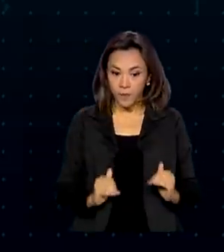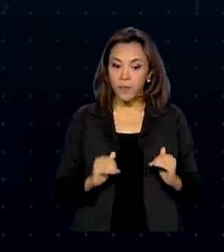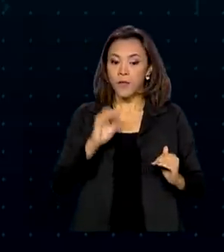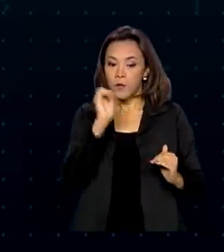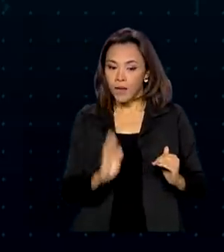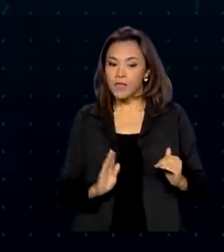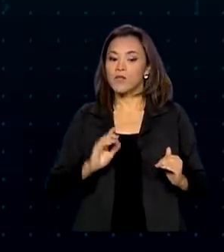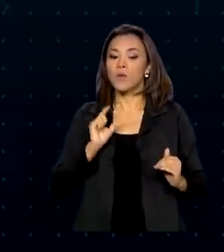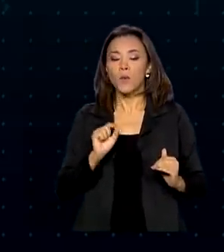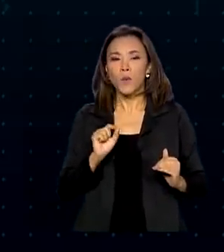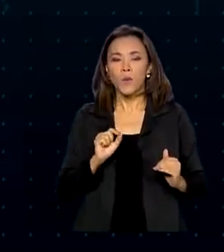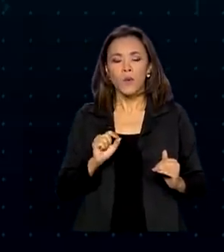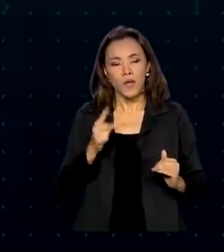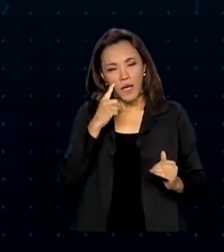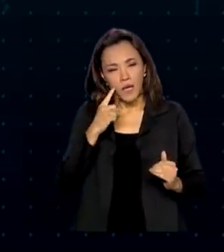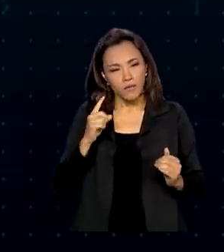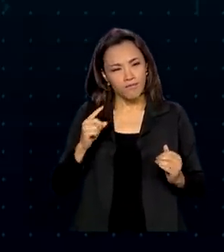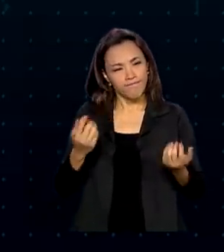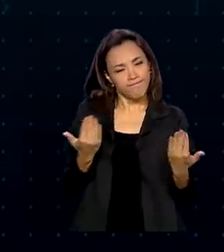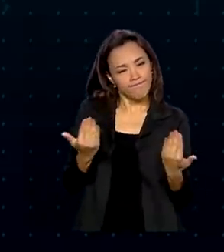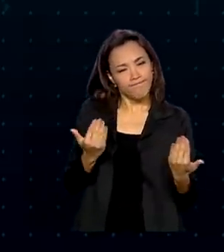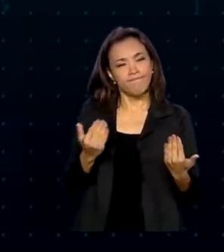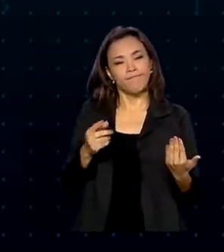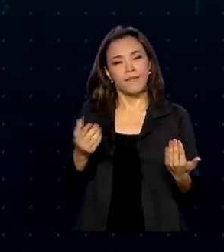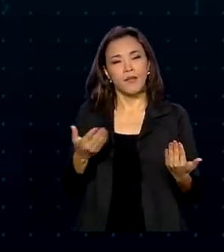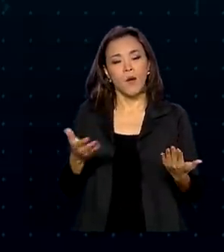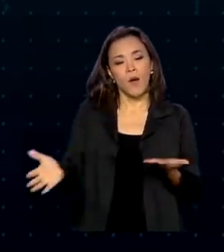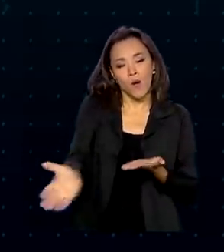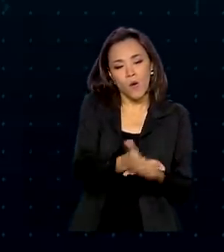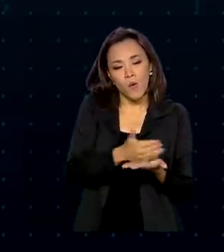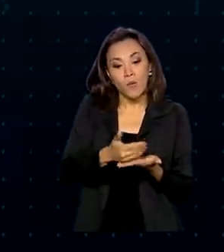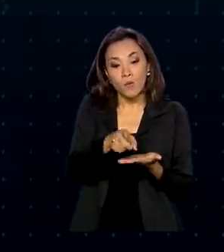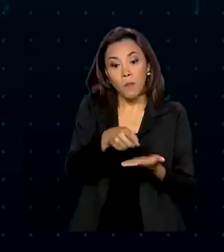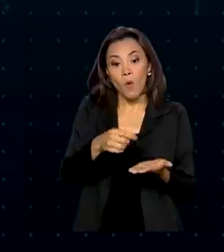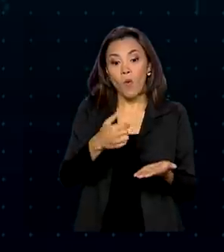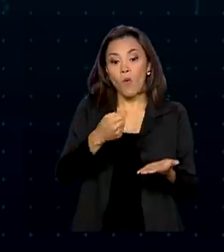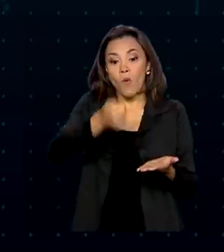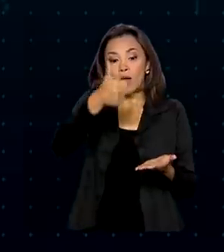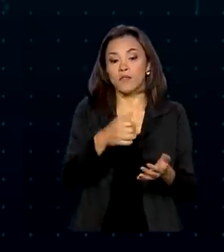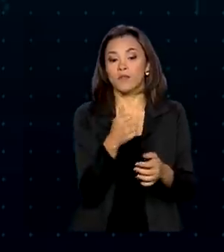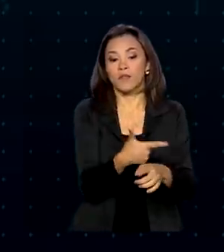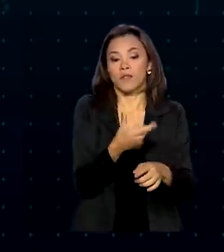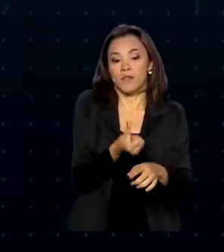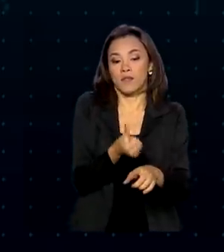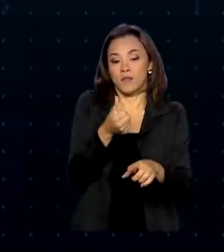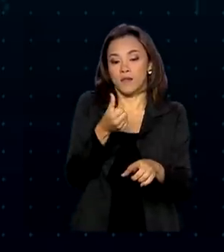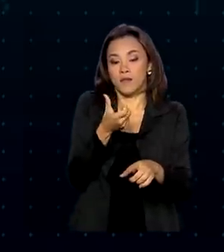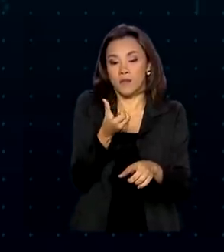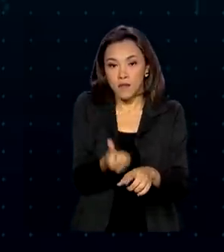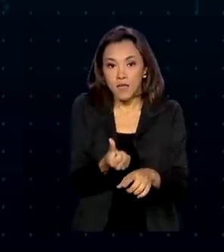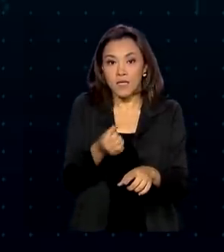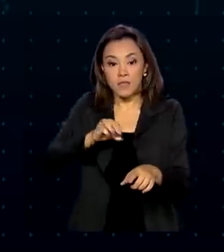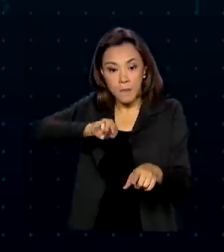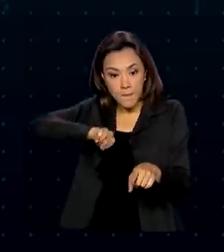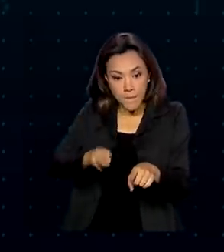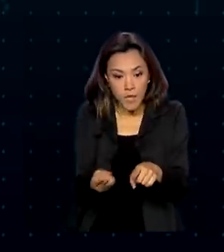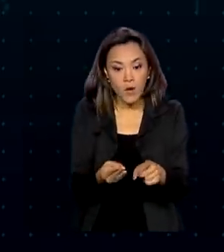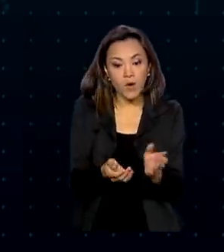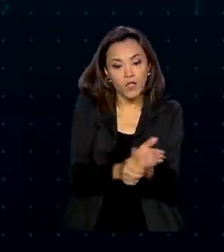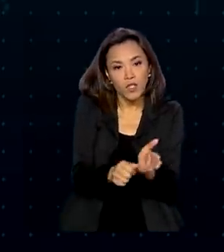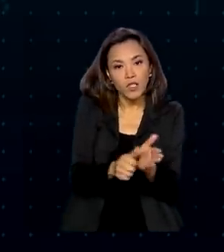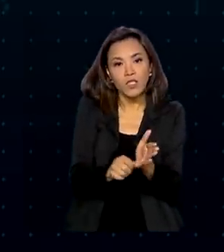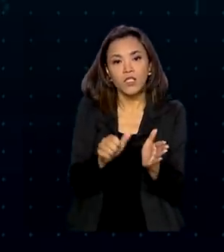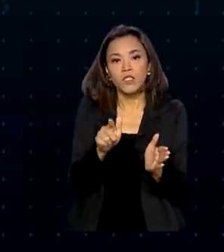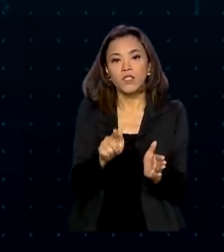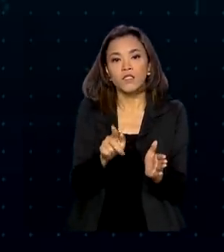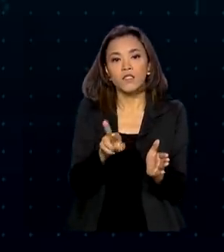colher mais. A previsão é de que sejam produzidos quase 266 milhões de toneladas de grãos na Safra